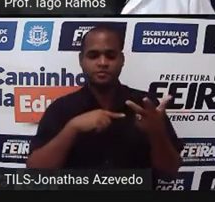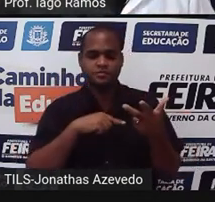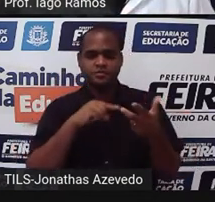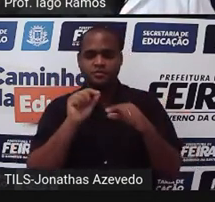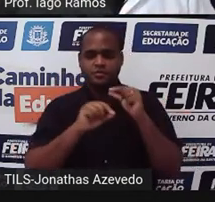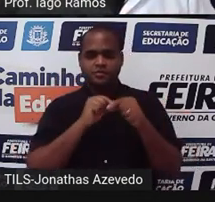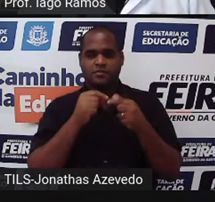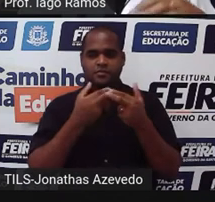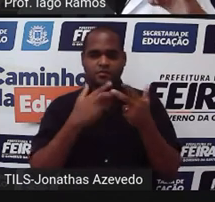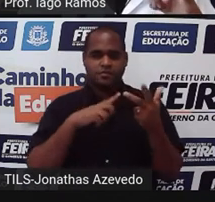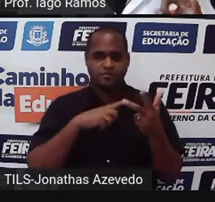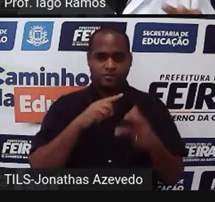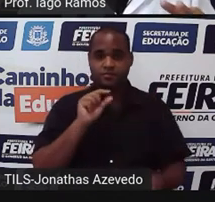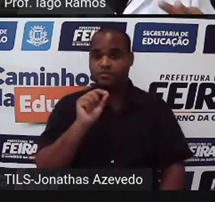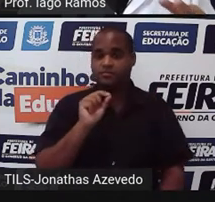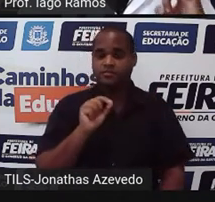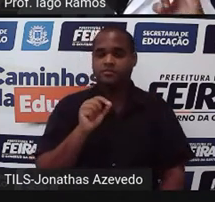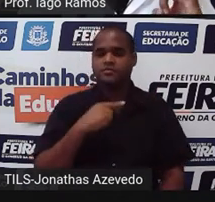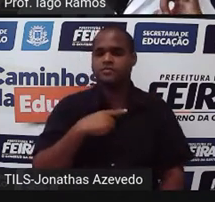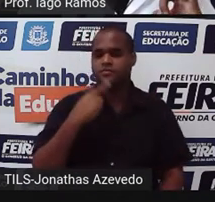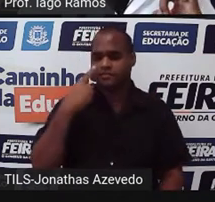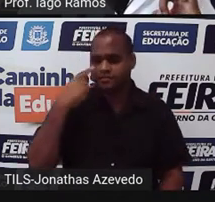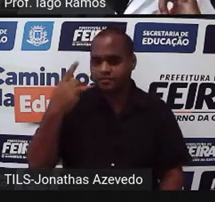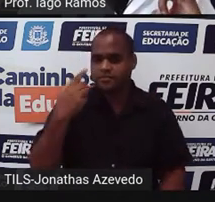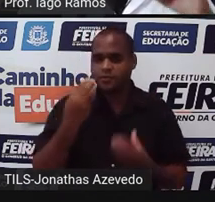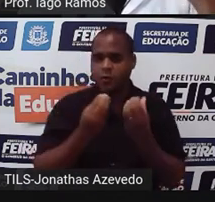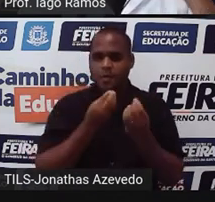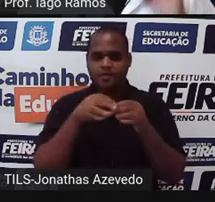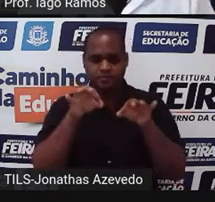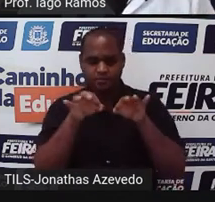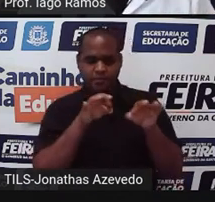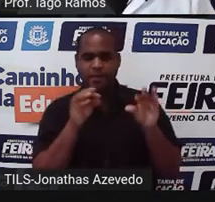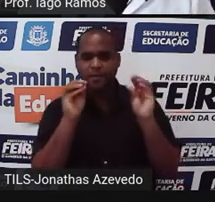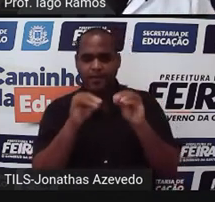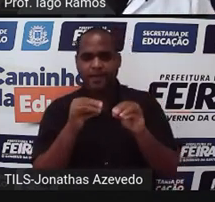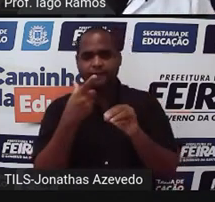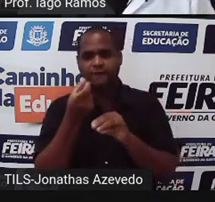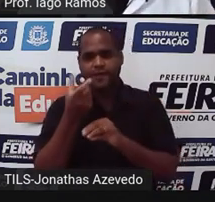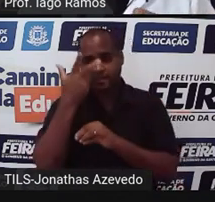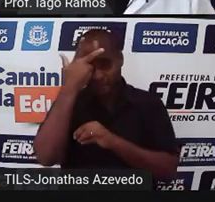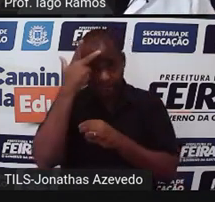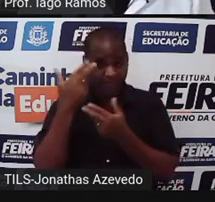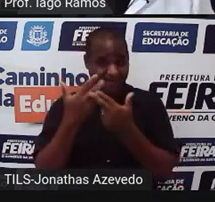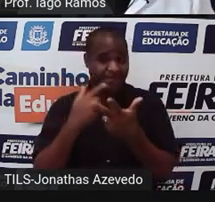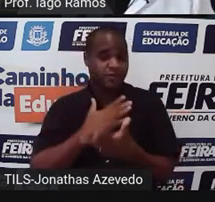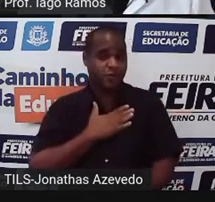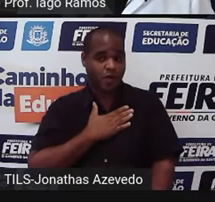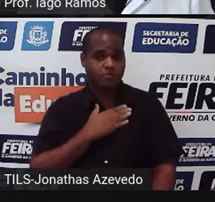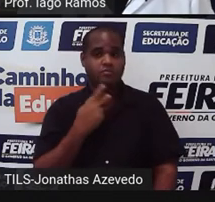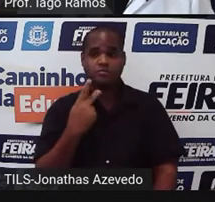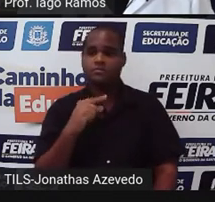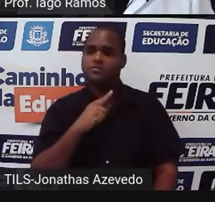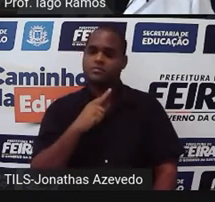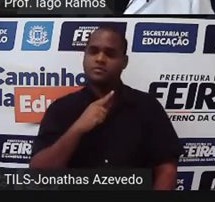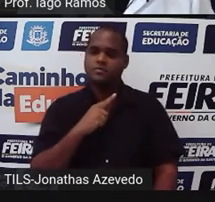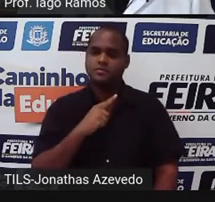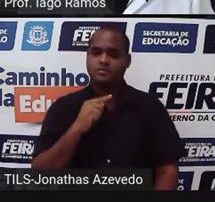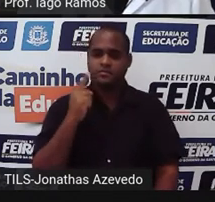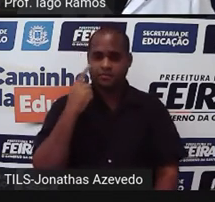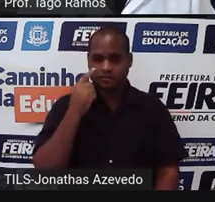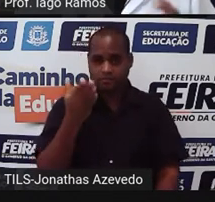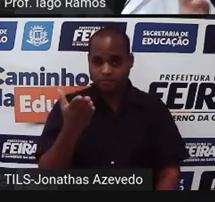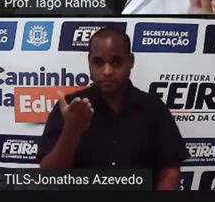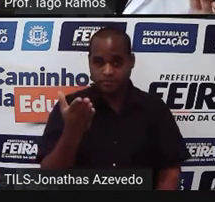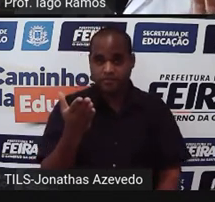círculos. Então, por exemplo, eu grifei ali, Como é que eu vou colocar as 20 pessoas que gostam de basquete e vôlei? Aí eu vou mexer ali, ó.